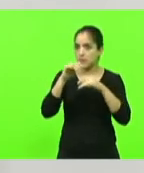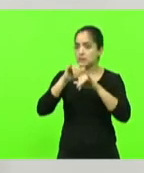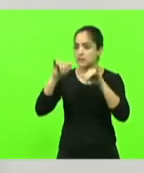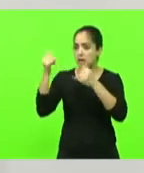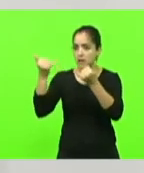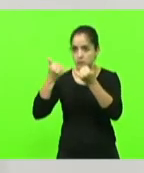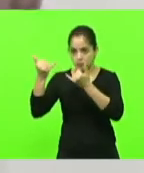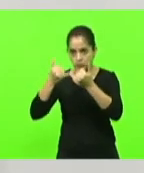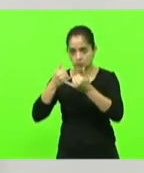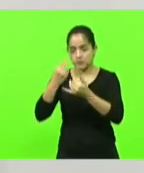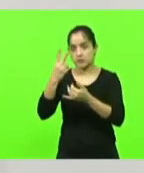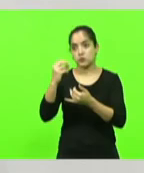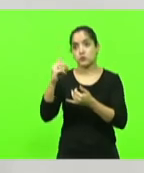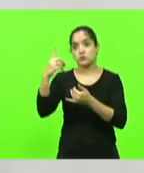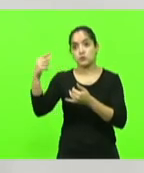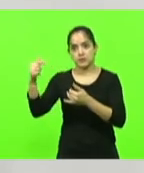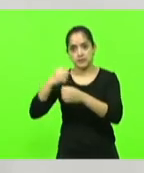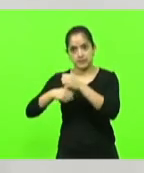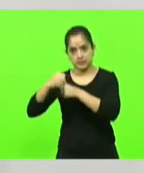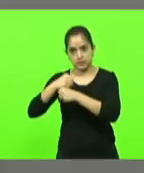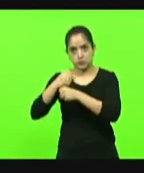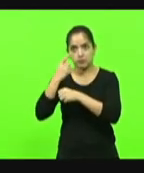de 2017 por gentileza